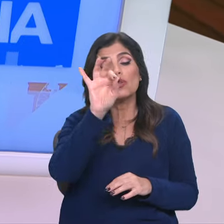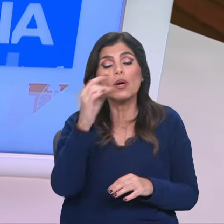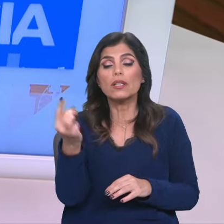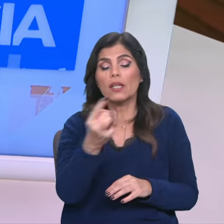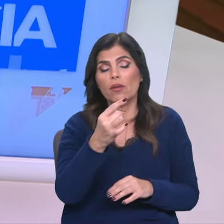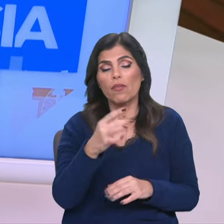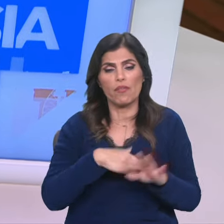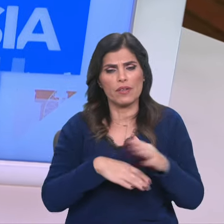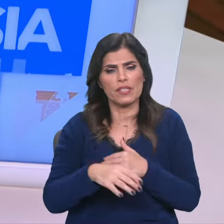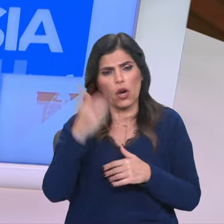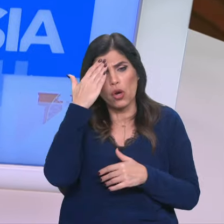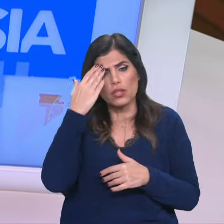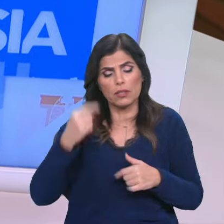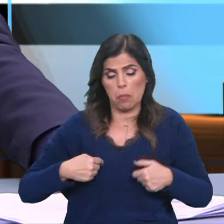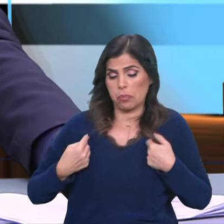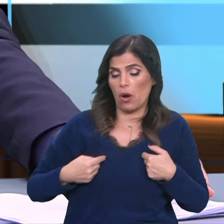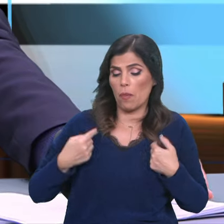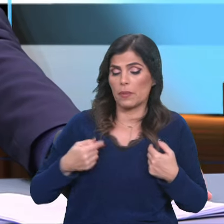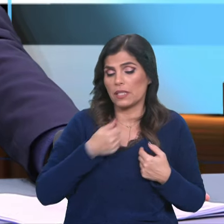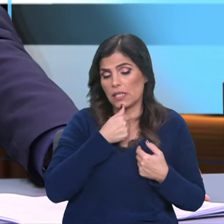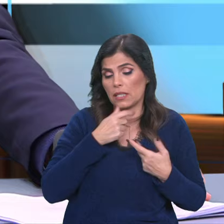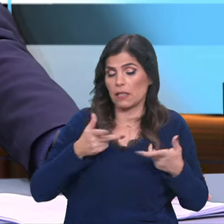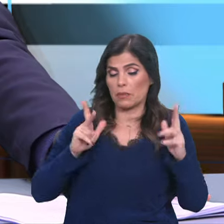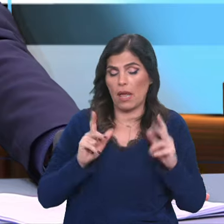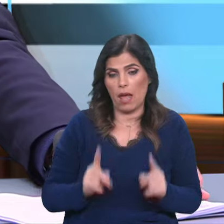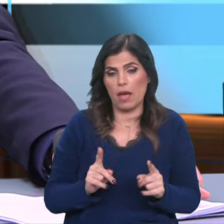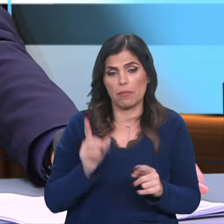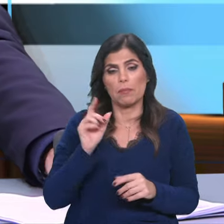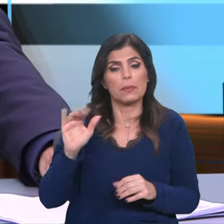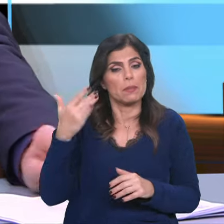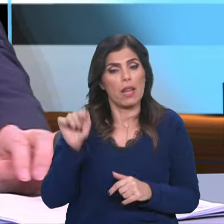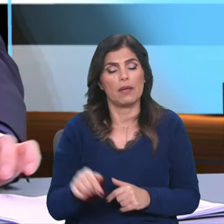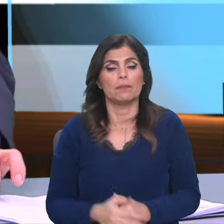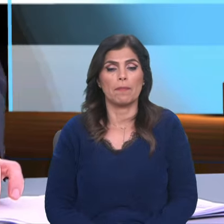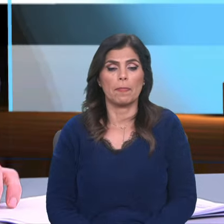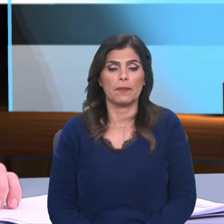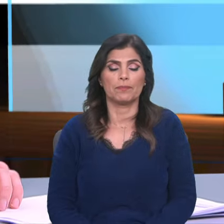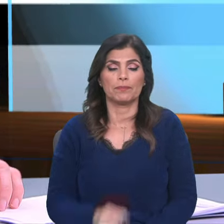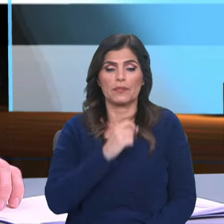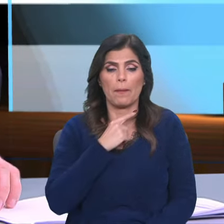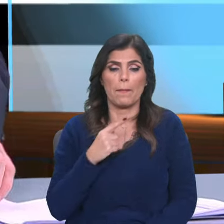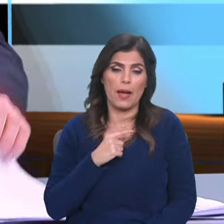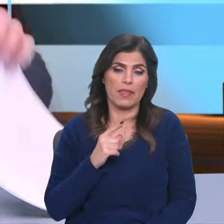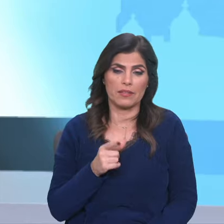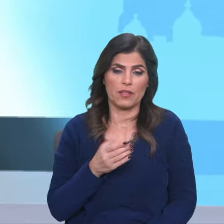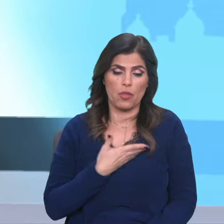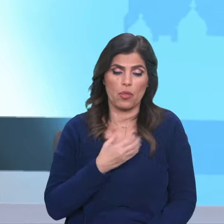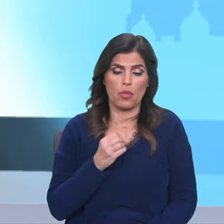consciência, em liberdade, isso é que é o essencial. Padre Domingos